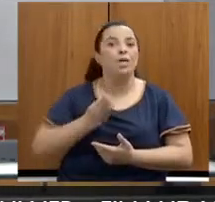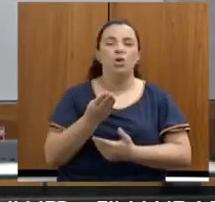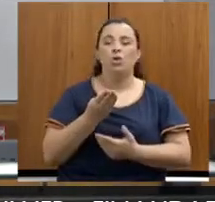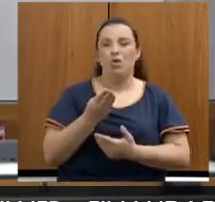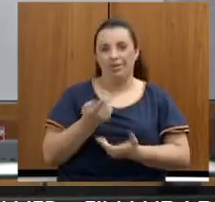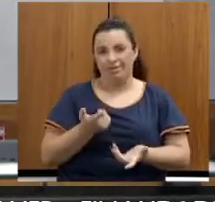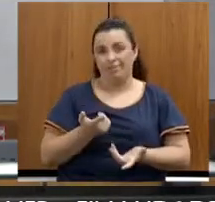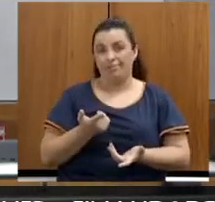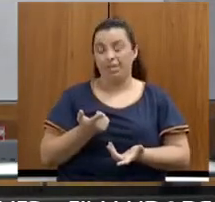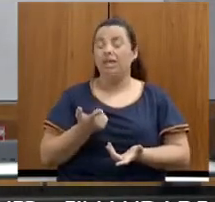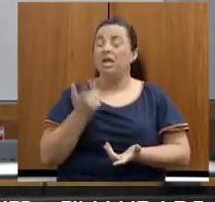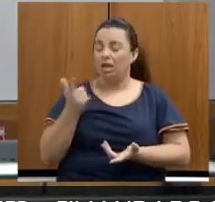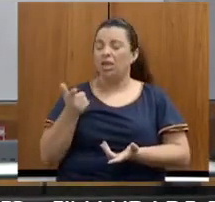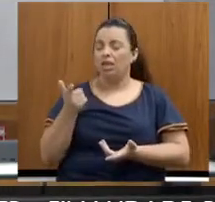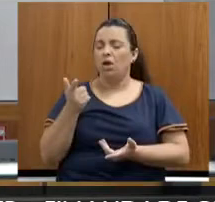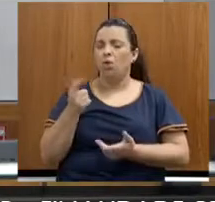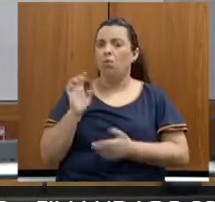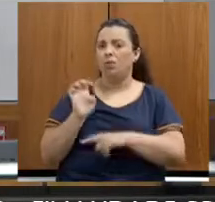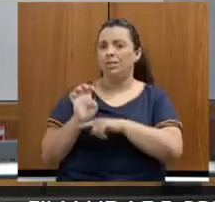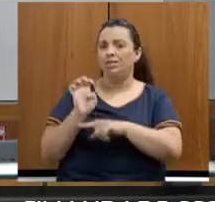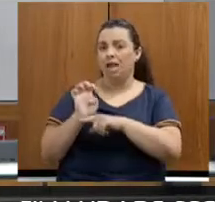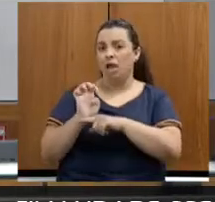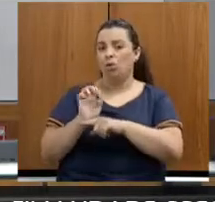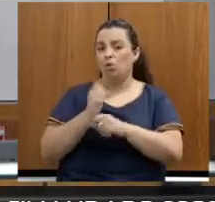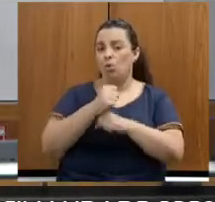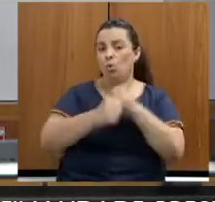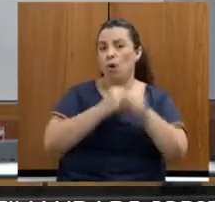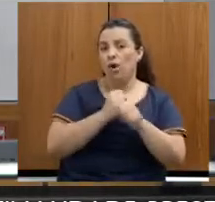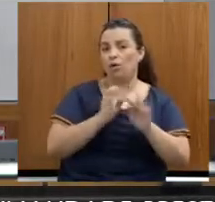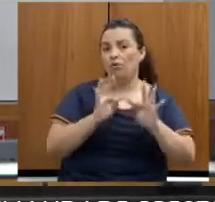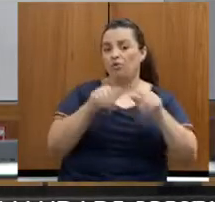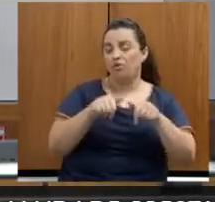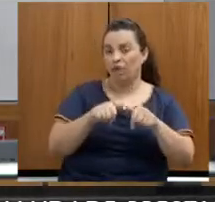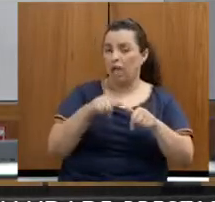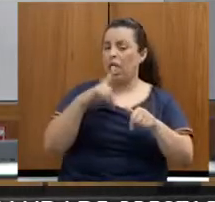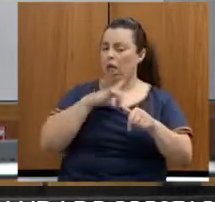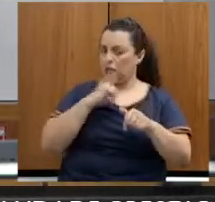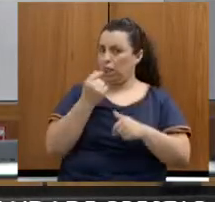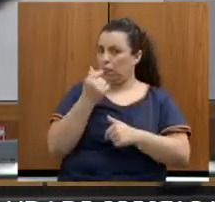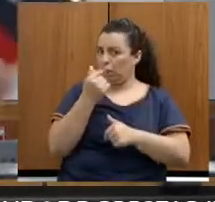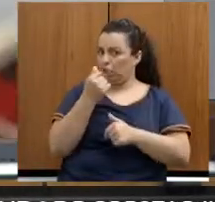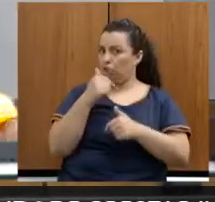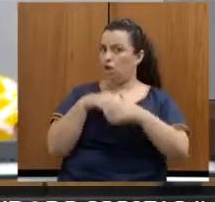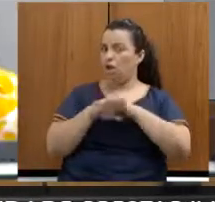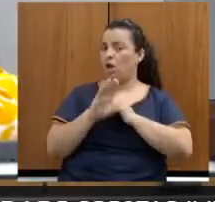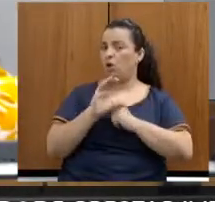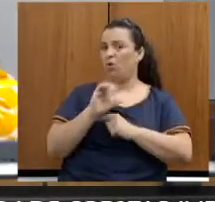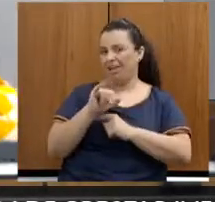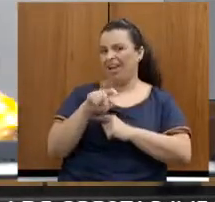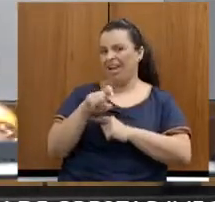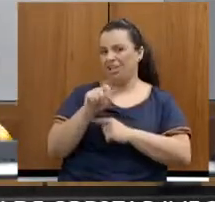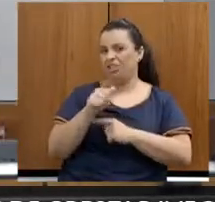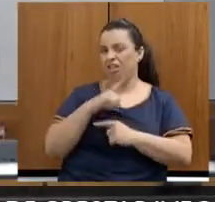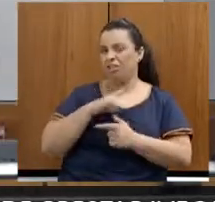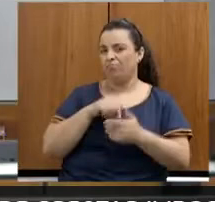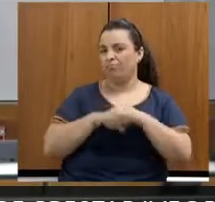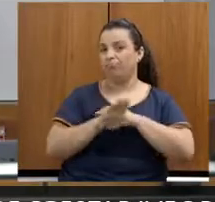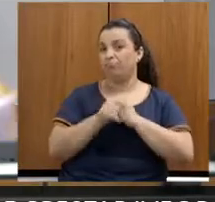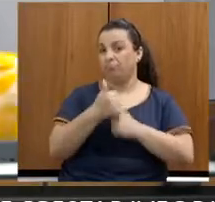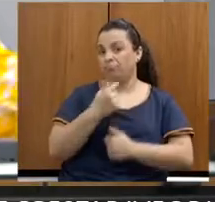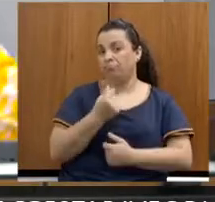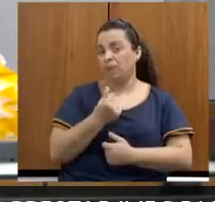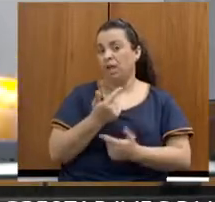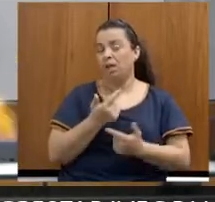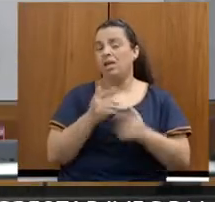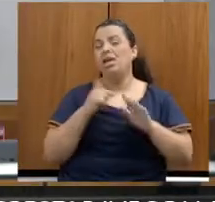o Estado termina o ano com dinheiro em caixa. E a nossa situação, e aí eu vou para os dois questionamentos que eu quero